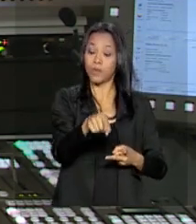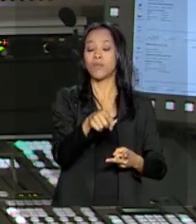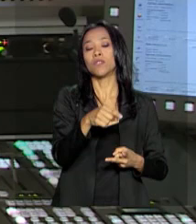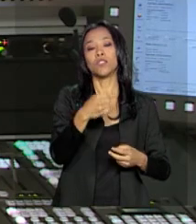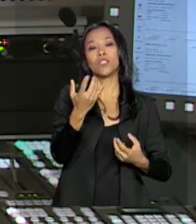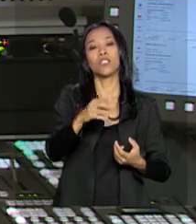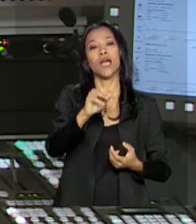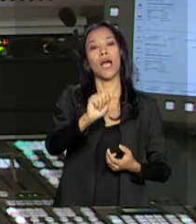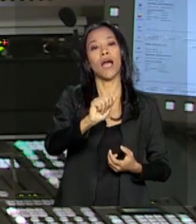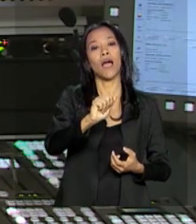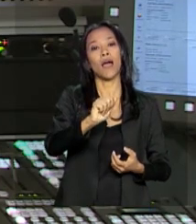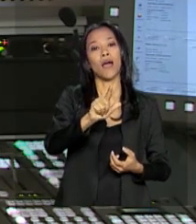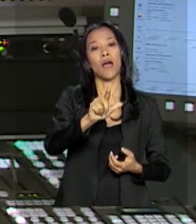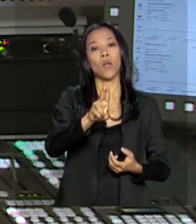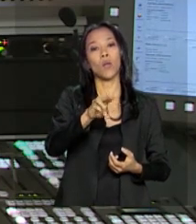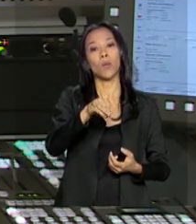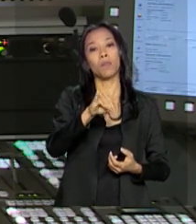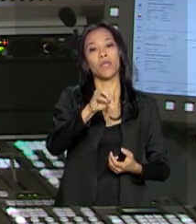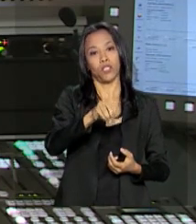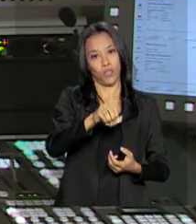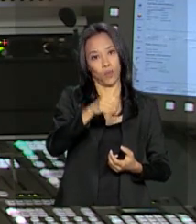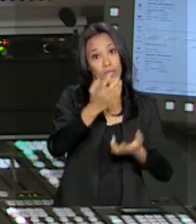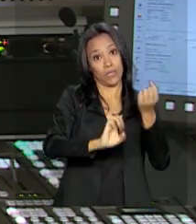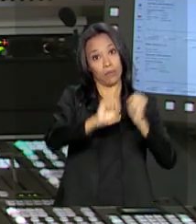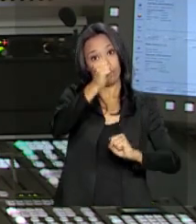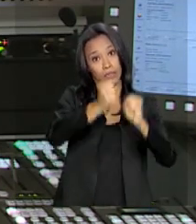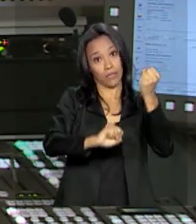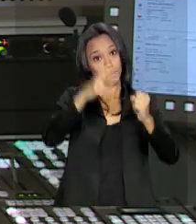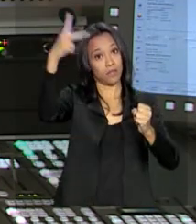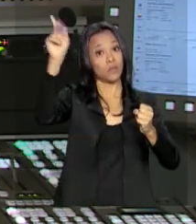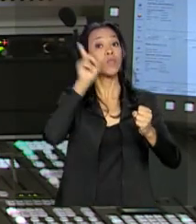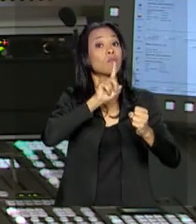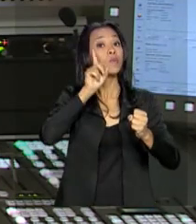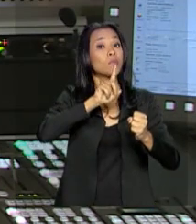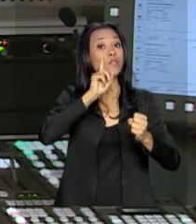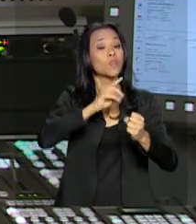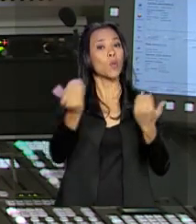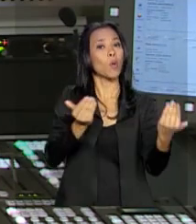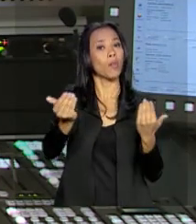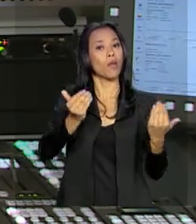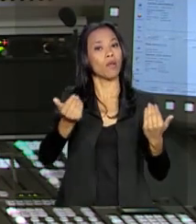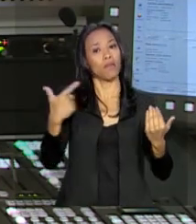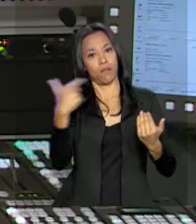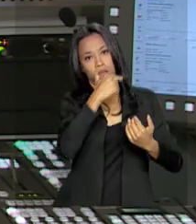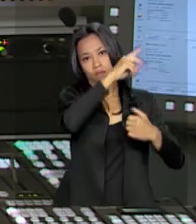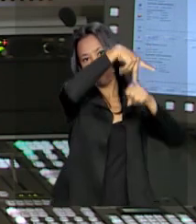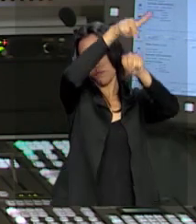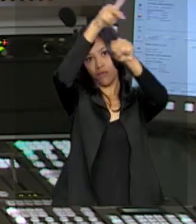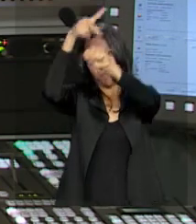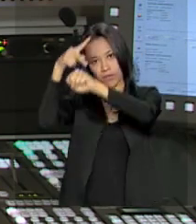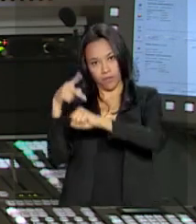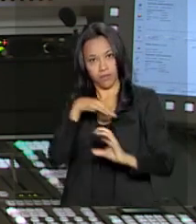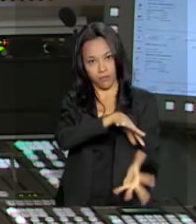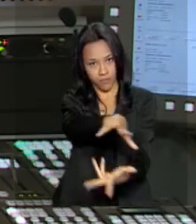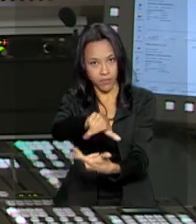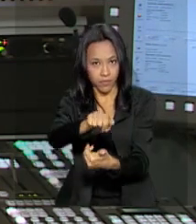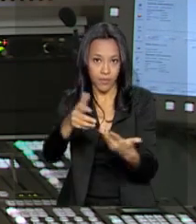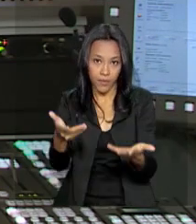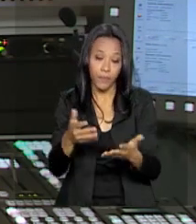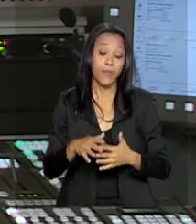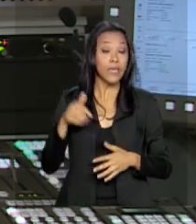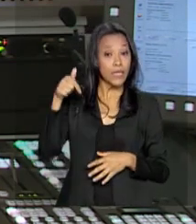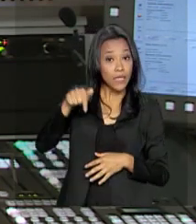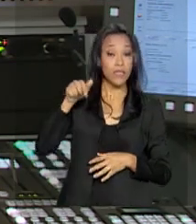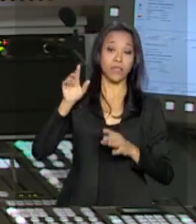alumínio das empresas dos Estados Unidos em relação a outros países ao redor do mundo. Na